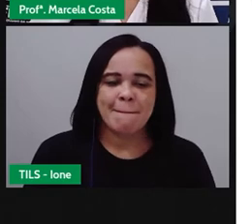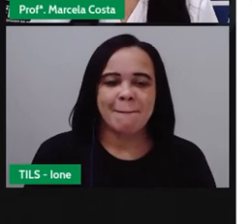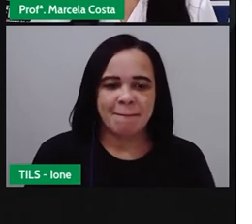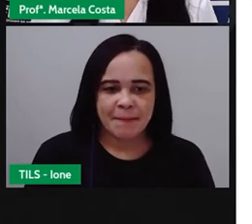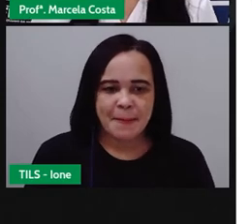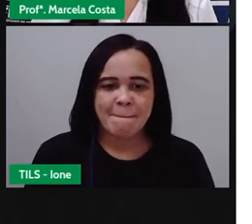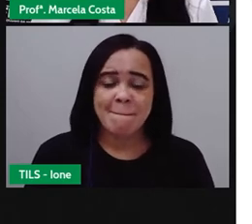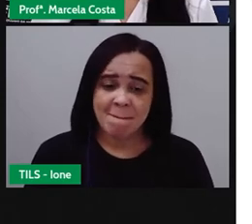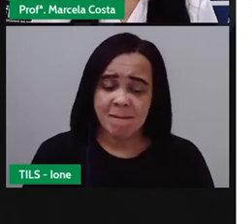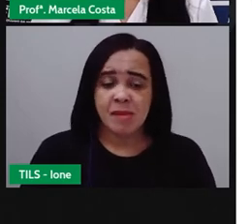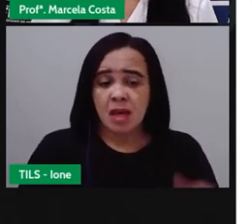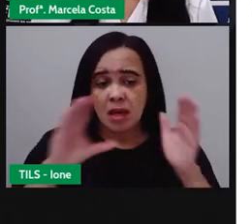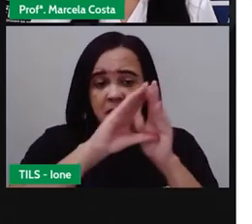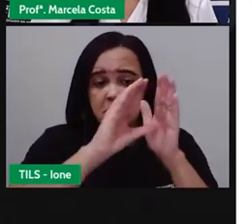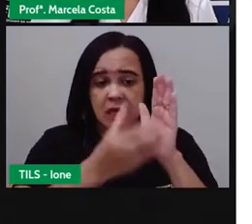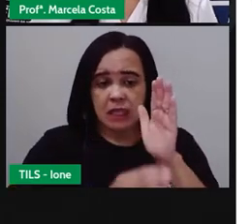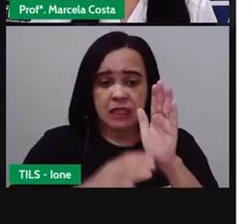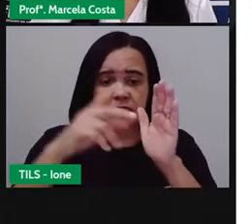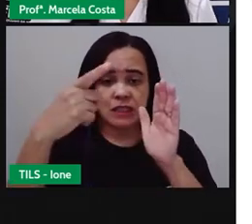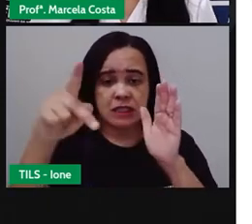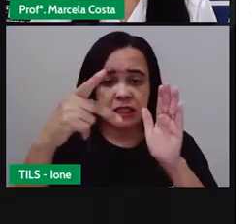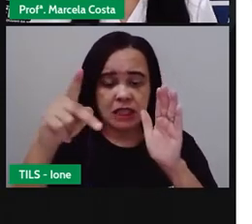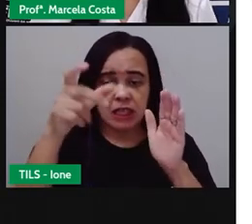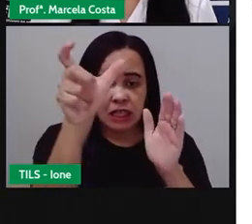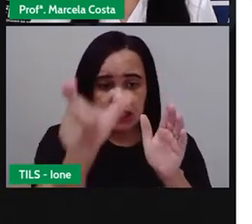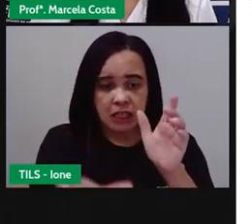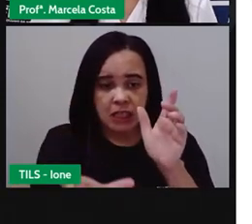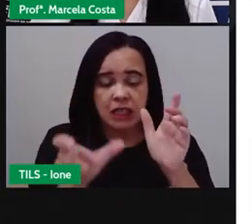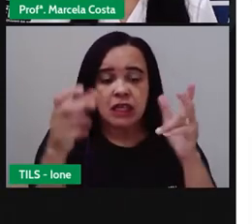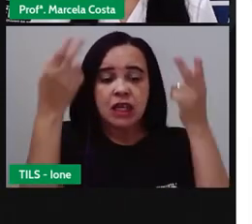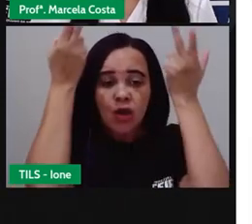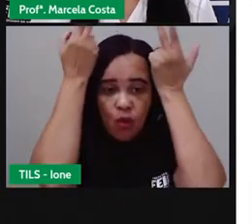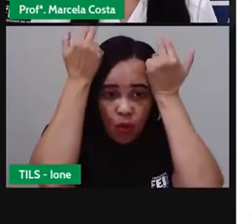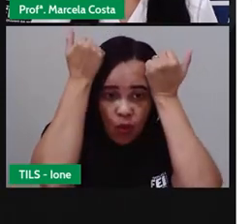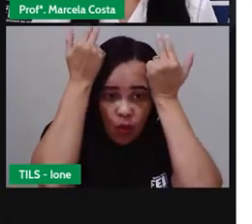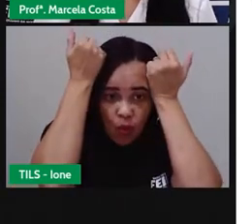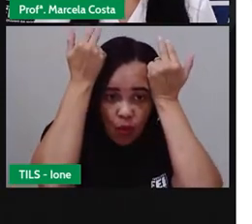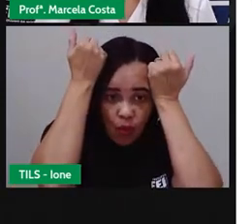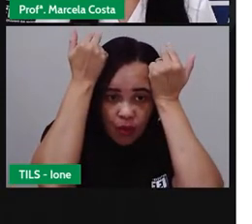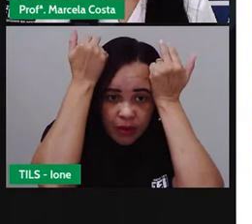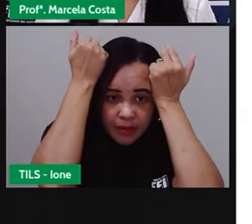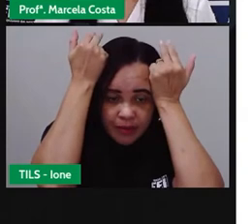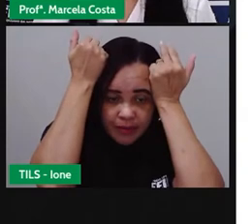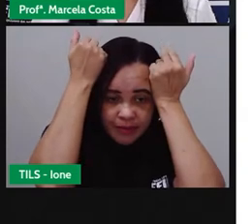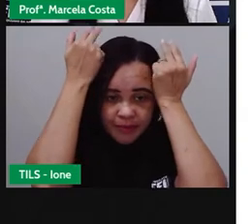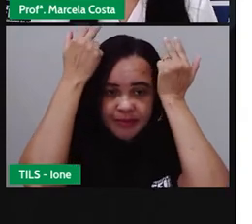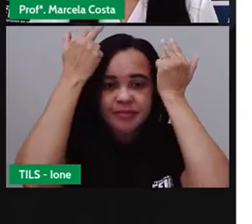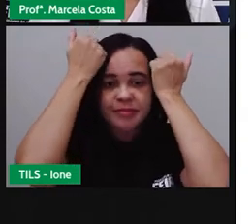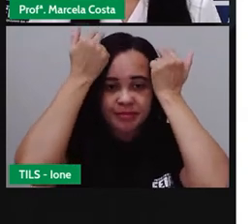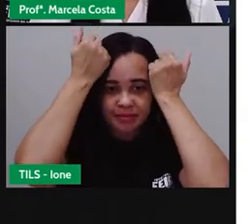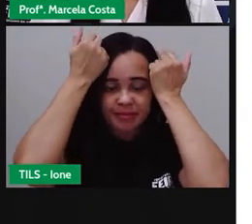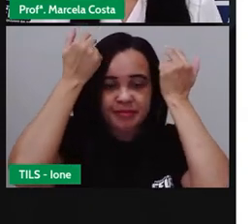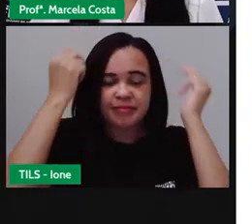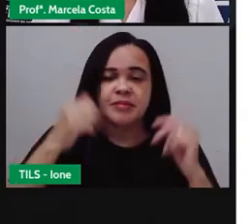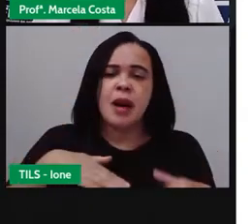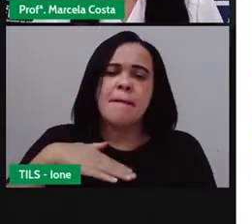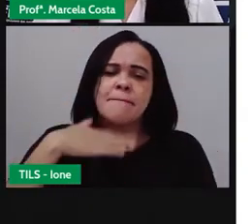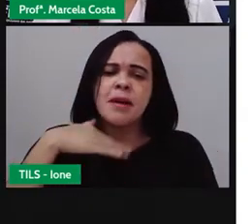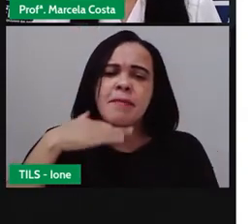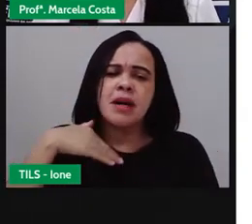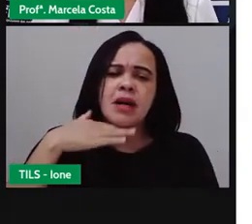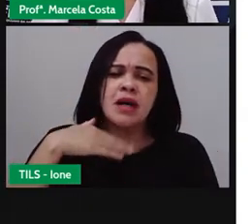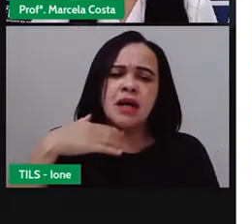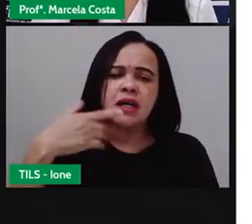Então, essas são as características físicas do coelho. E a mãe?